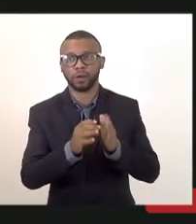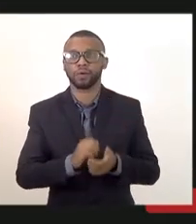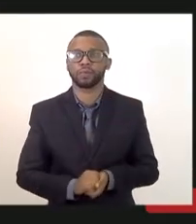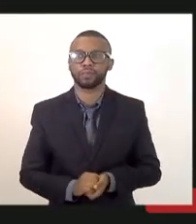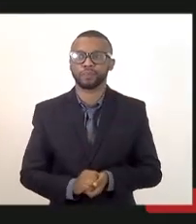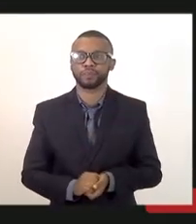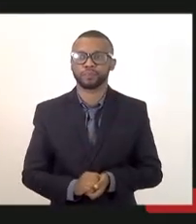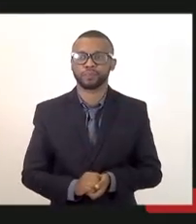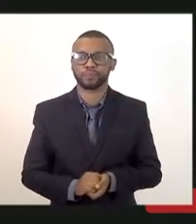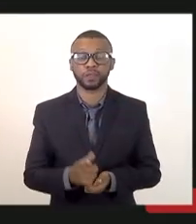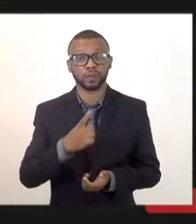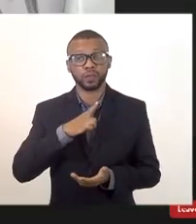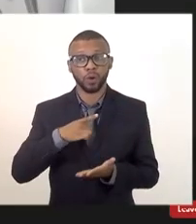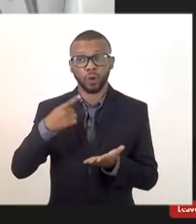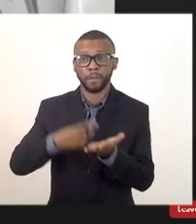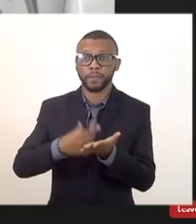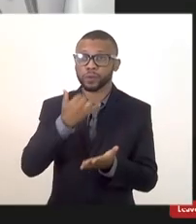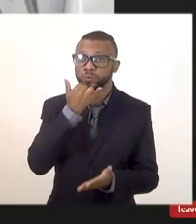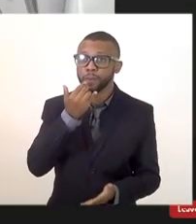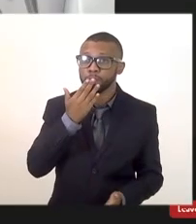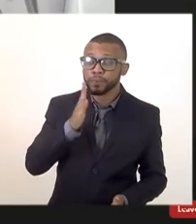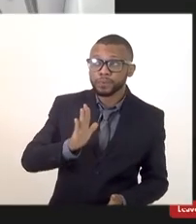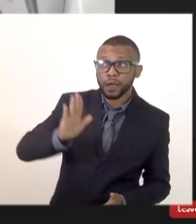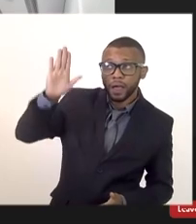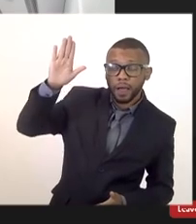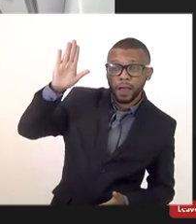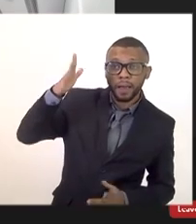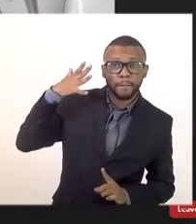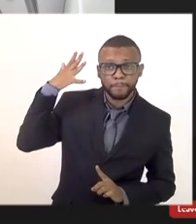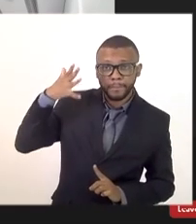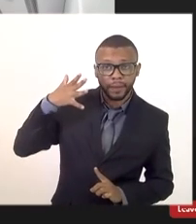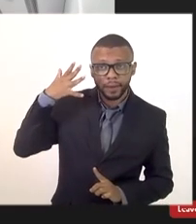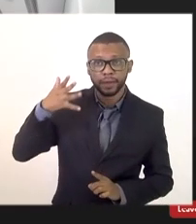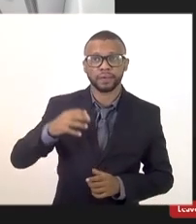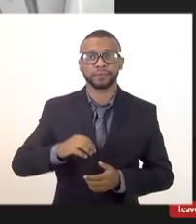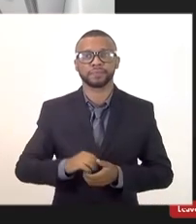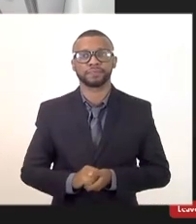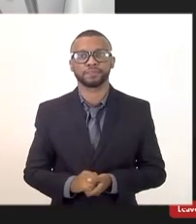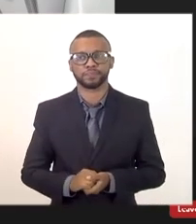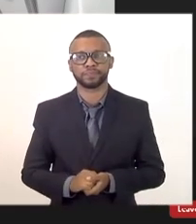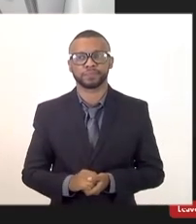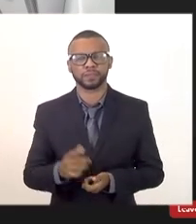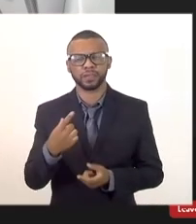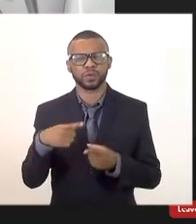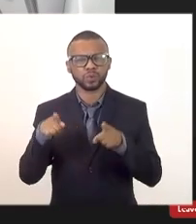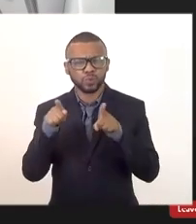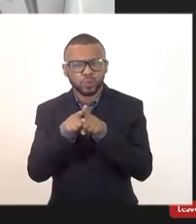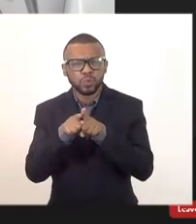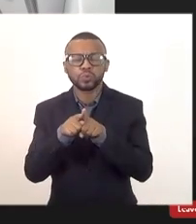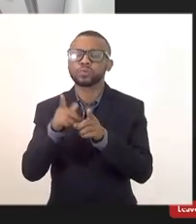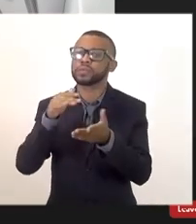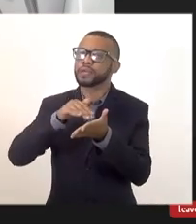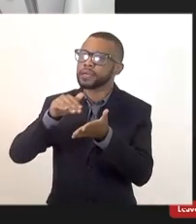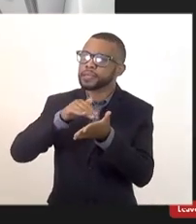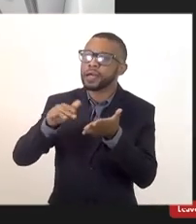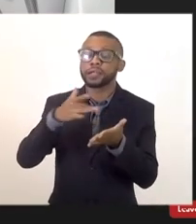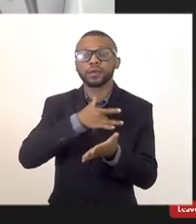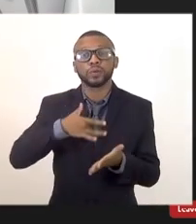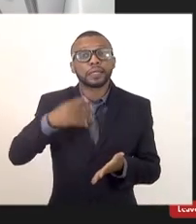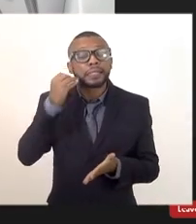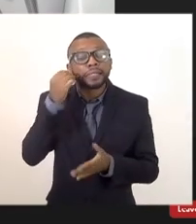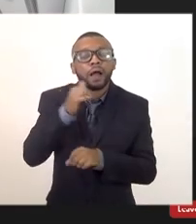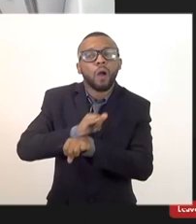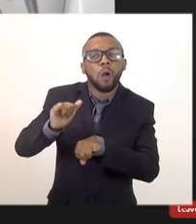faço um compromisso pra gente tentar abrir um diálogo junto com o secretário de saúde tentar buscar algum caminho